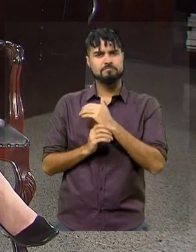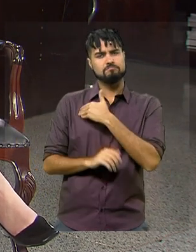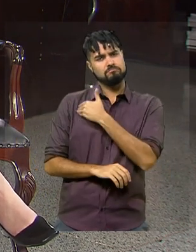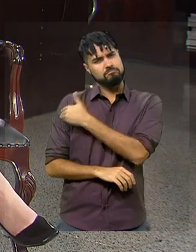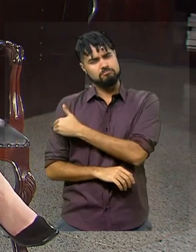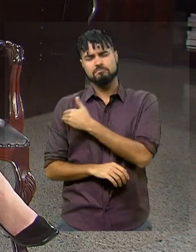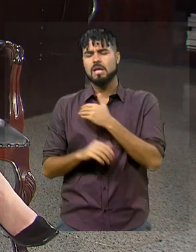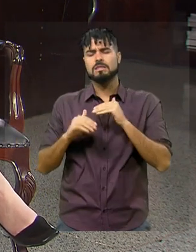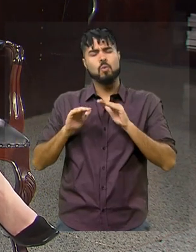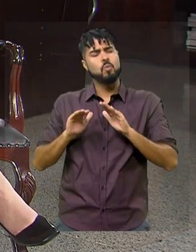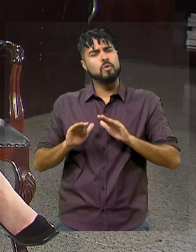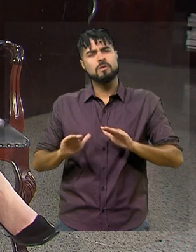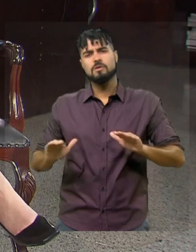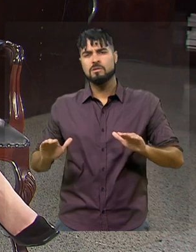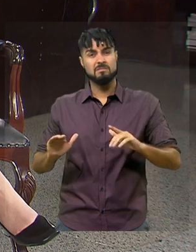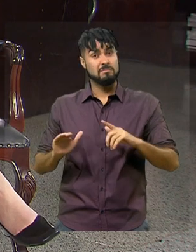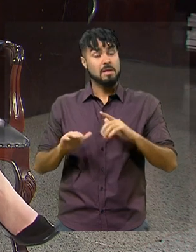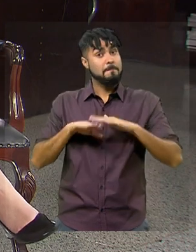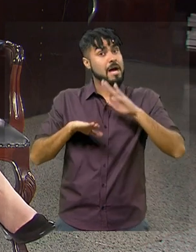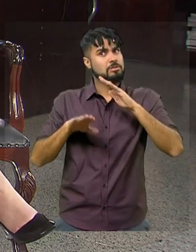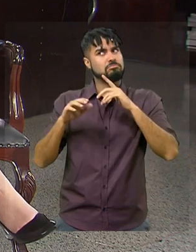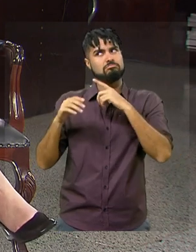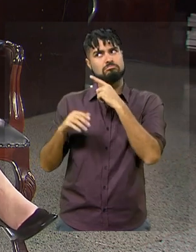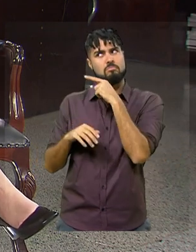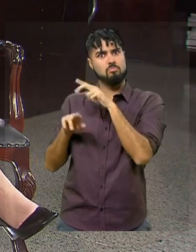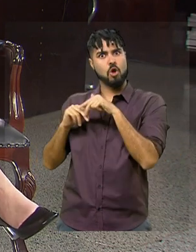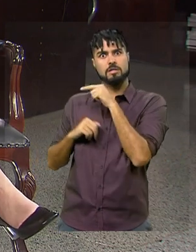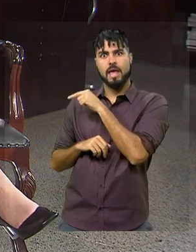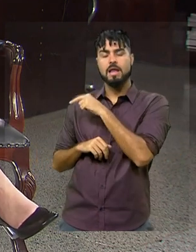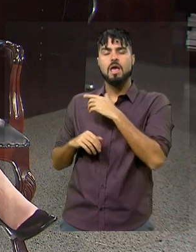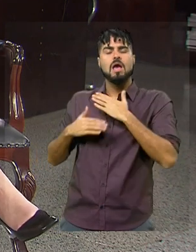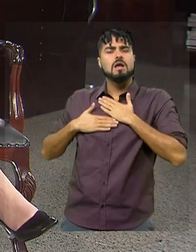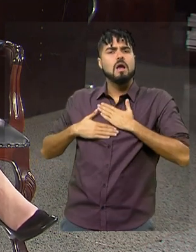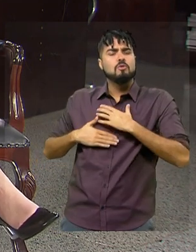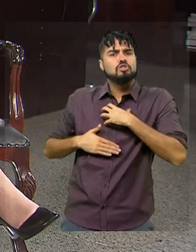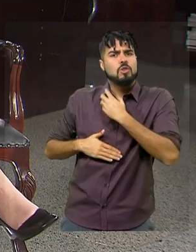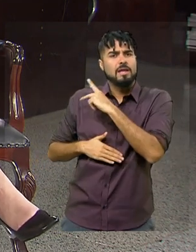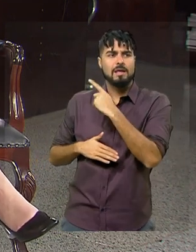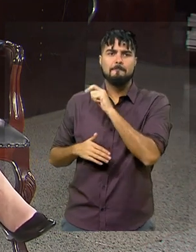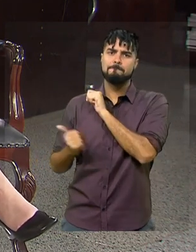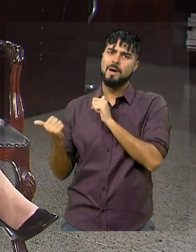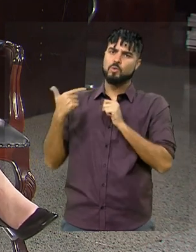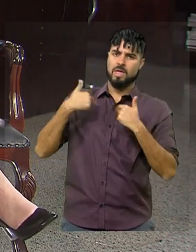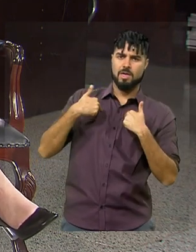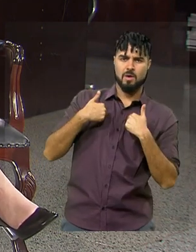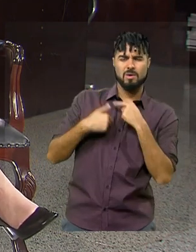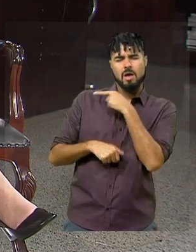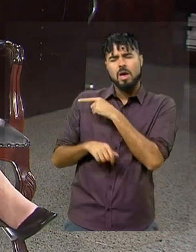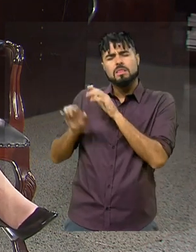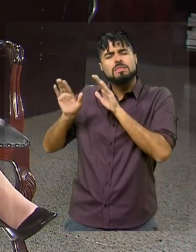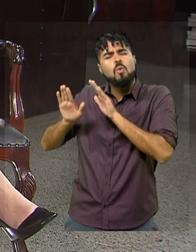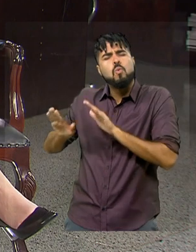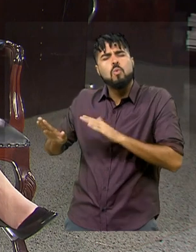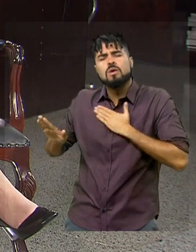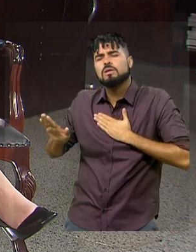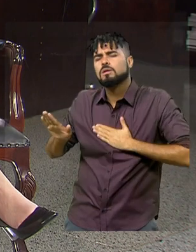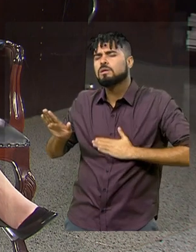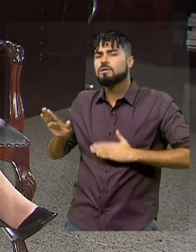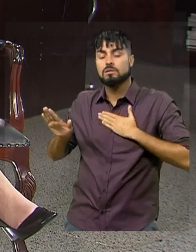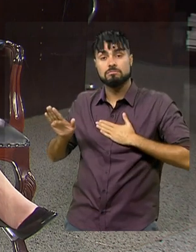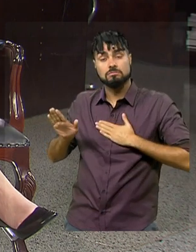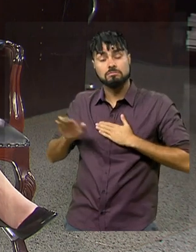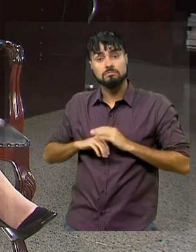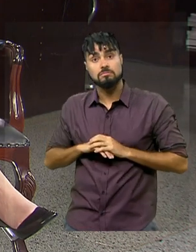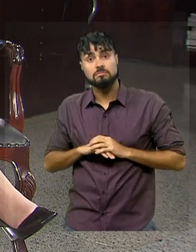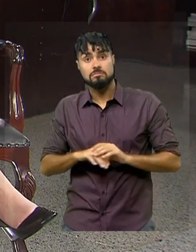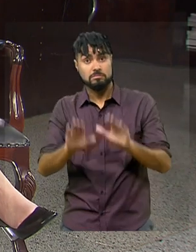tranquilo com o meu marido, mais por conta dele do que por mim, né? Pelo temperamento dele, não pelo meu. Ele é muito tranquilo. Só que